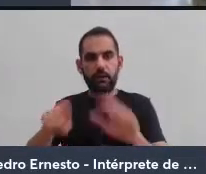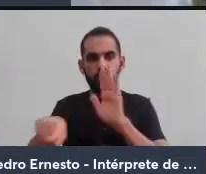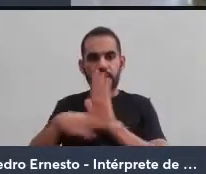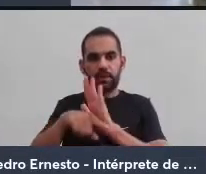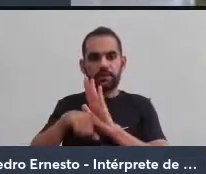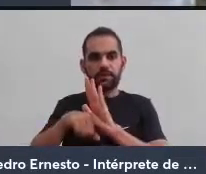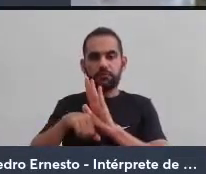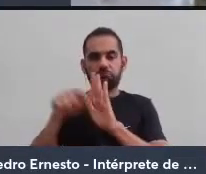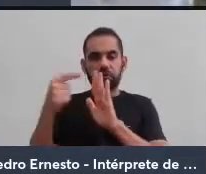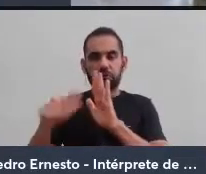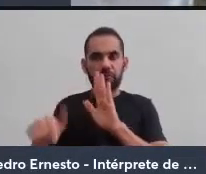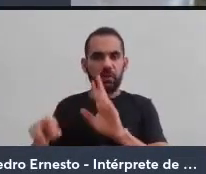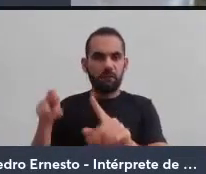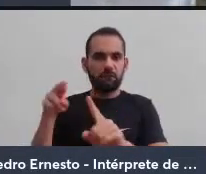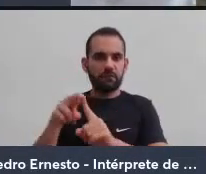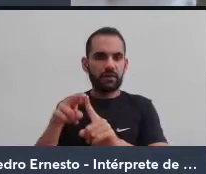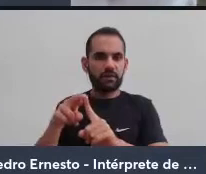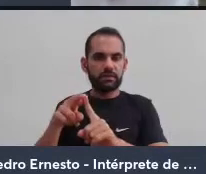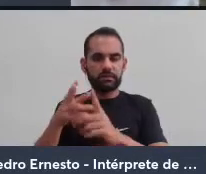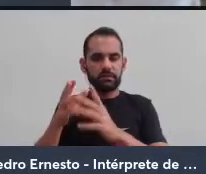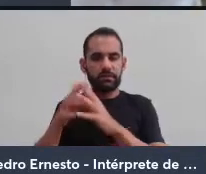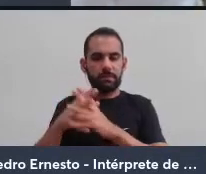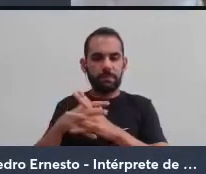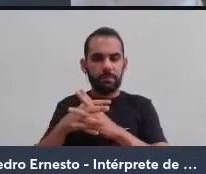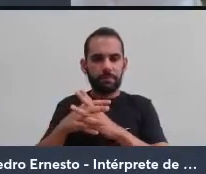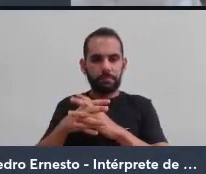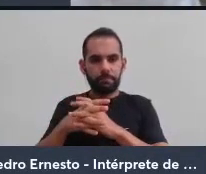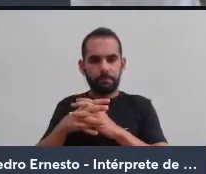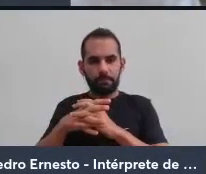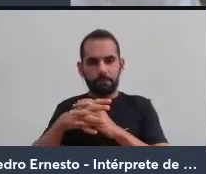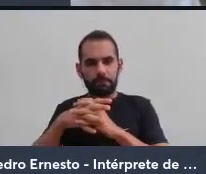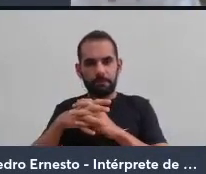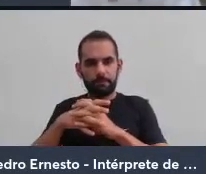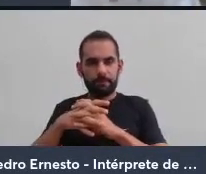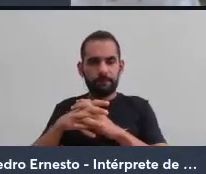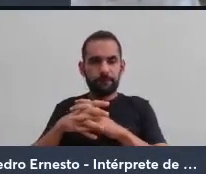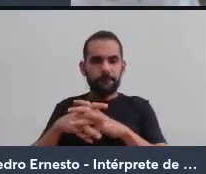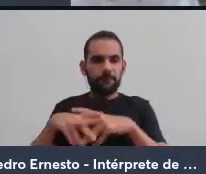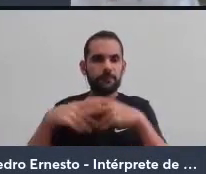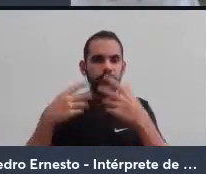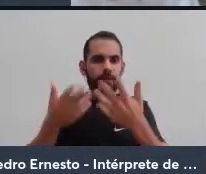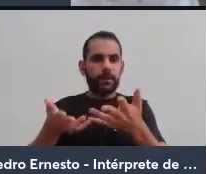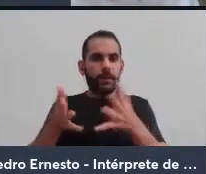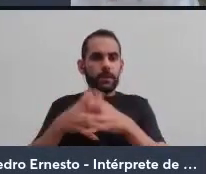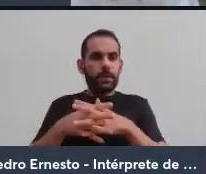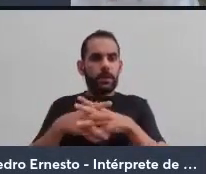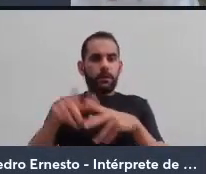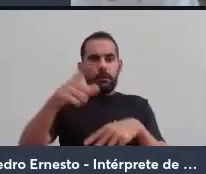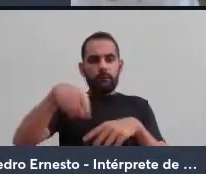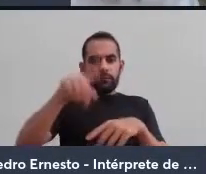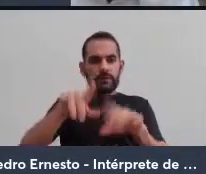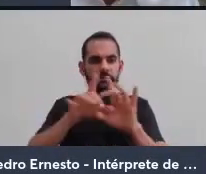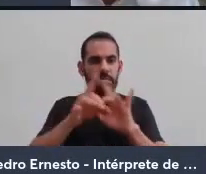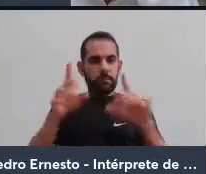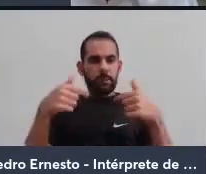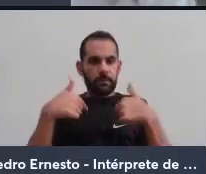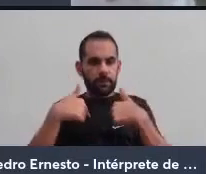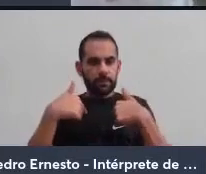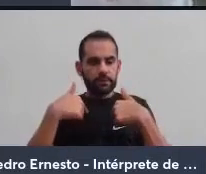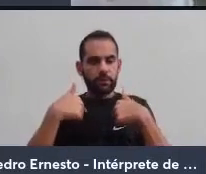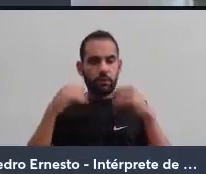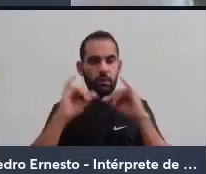nega ao fundamentalismo. Sobre isso, se vocês me permitem, eu vou, uma